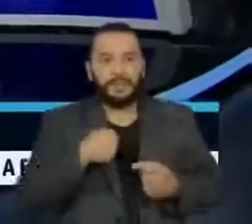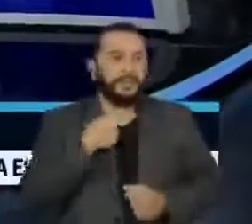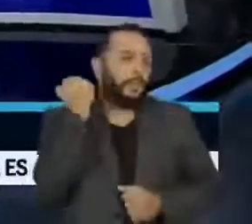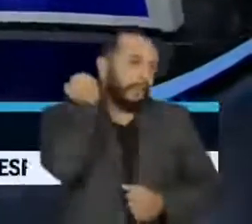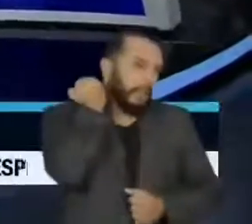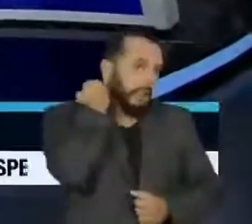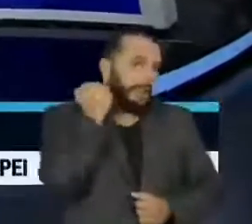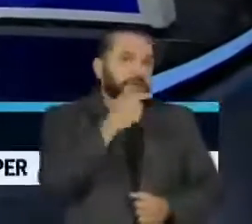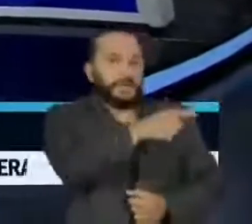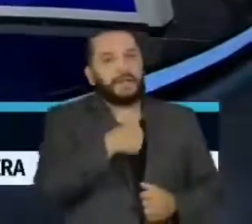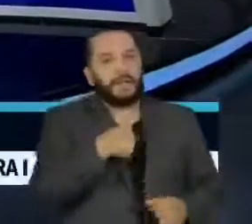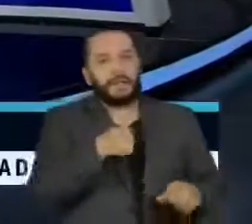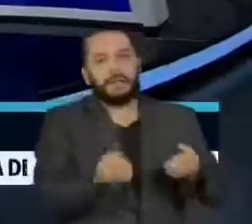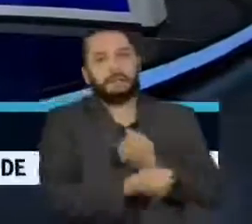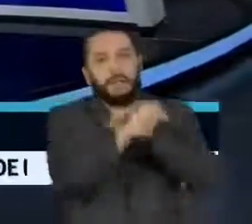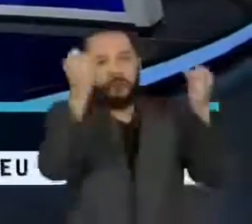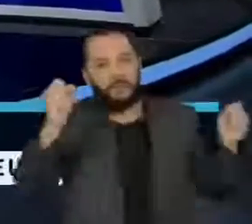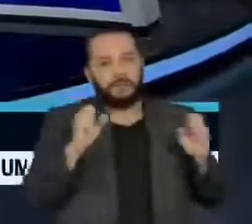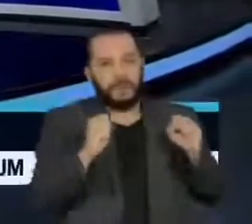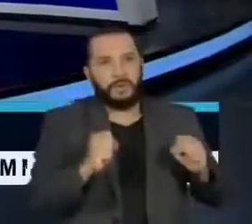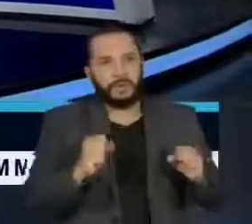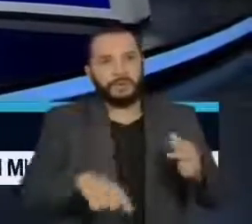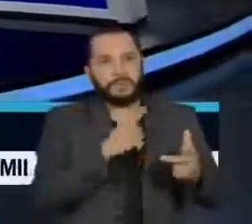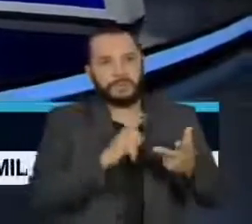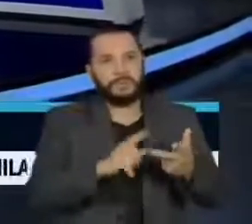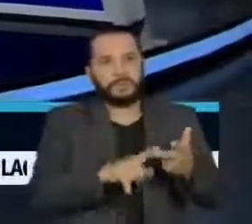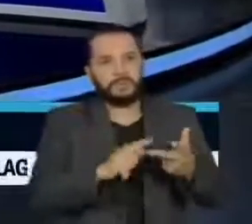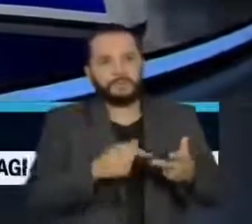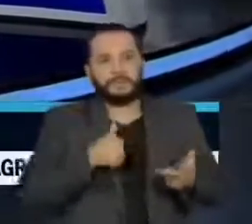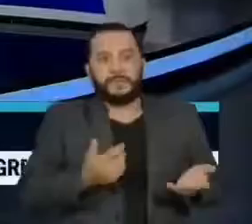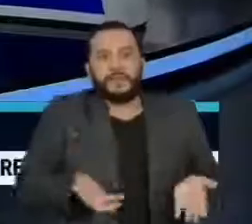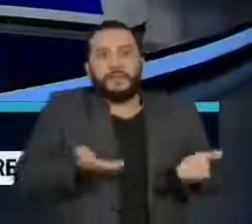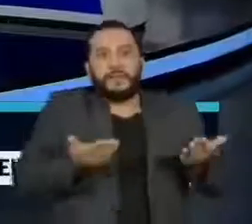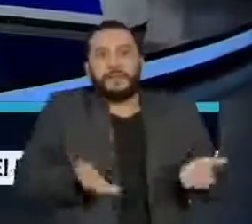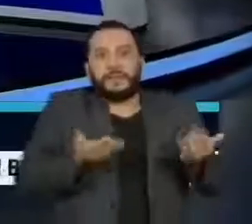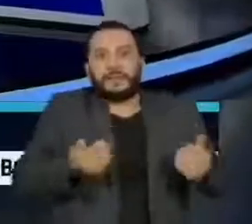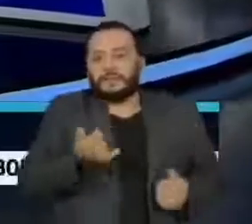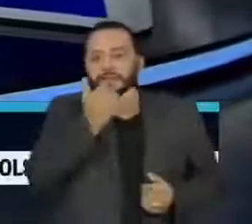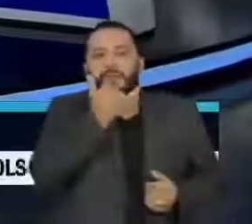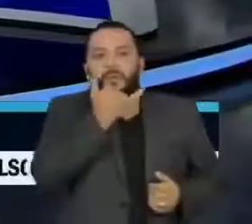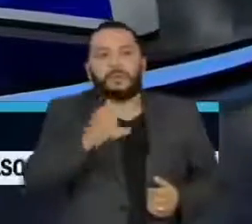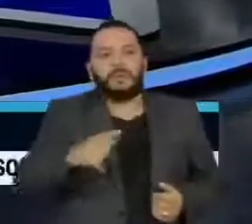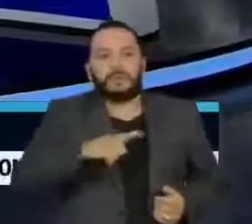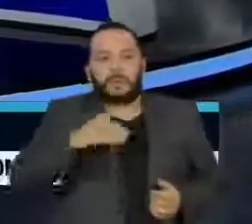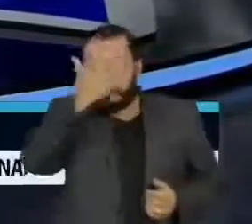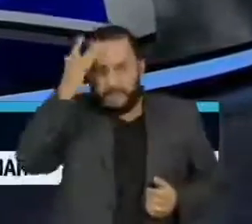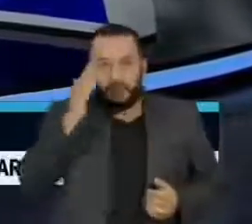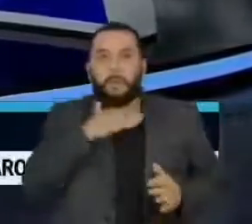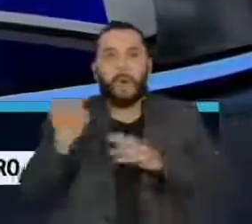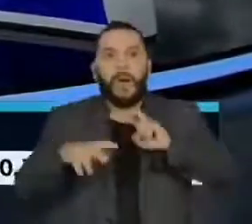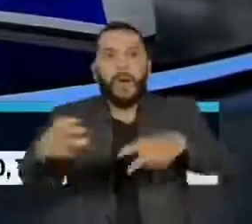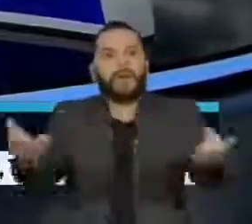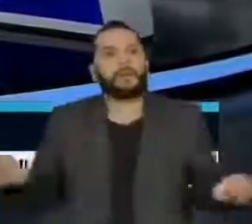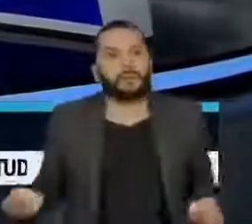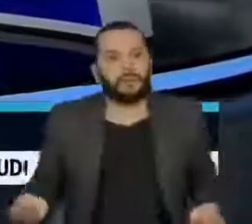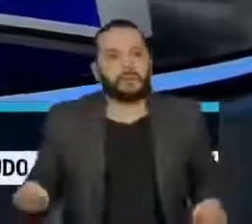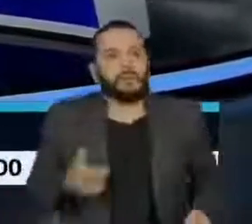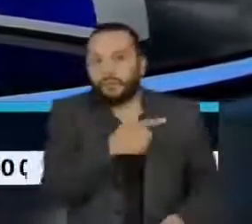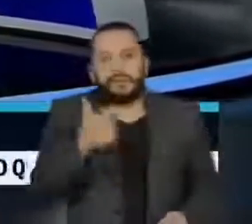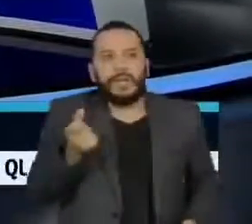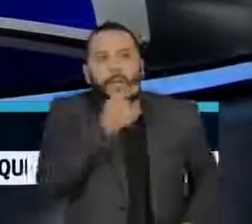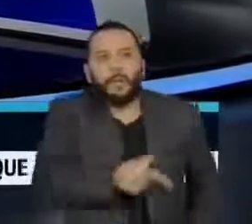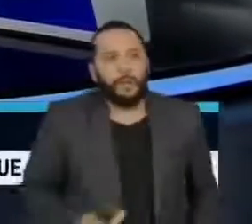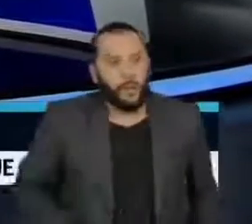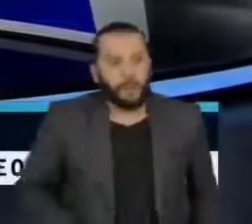porque ele pode se ofender e porque eu tenho que tratar isso com leveza e o humor tem gente morrendo. Não tem humor,